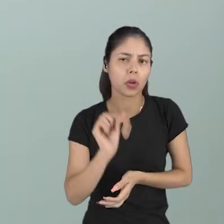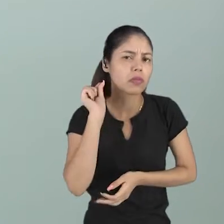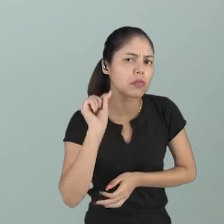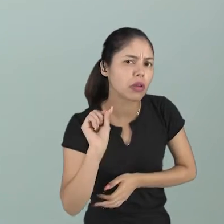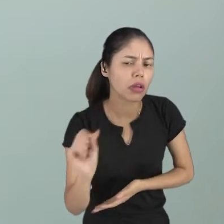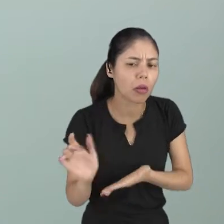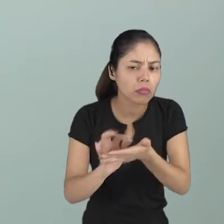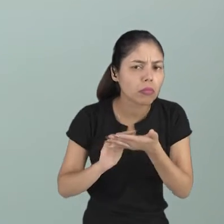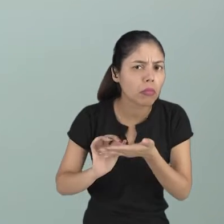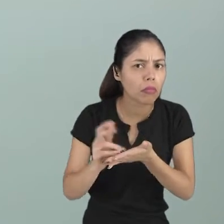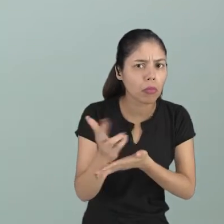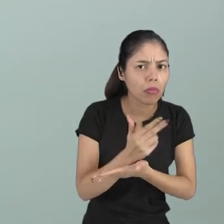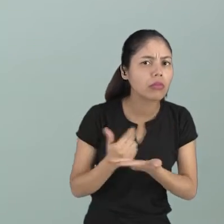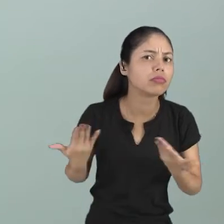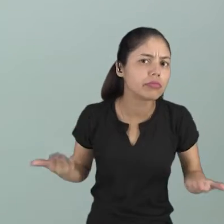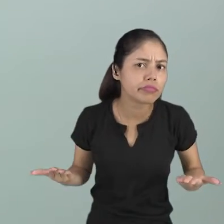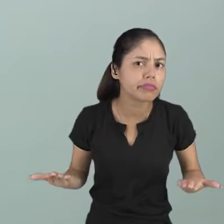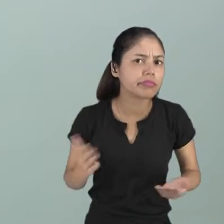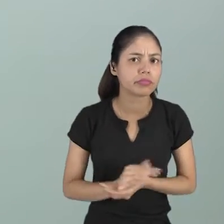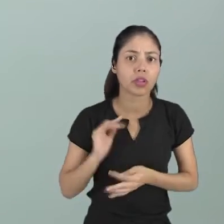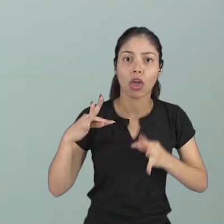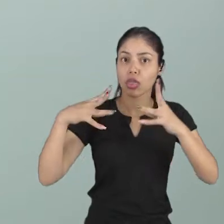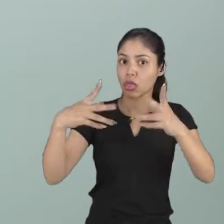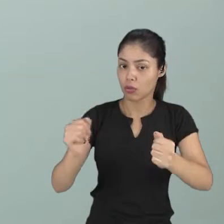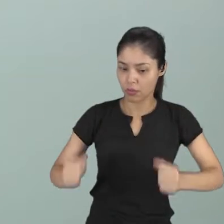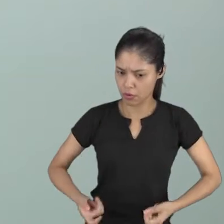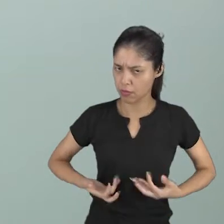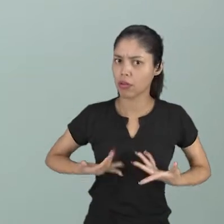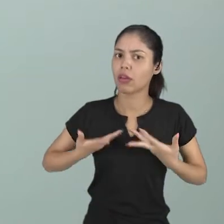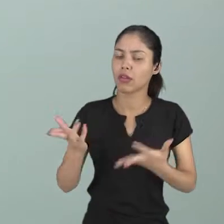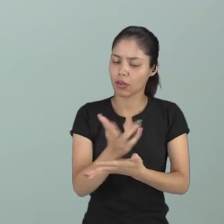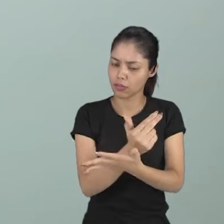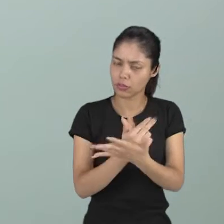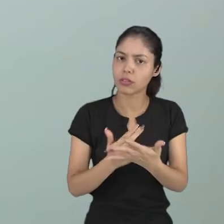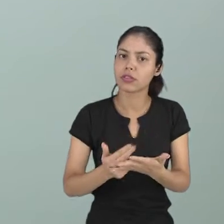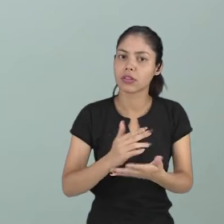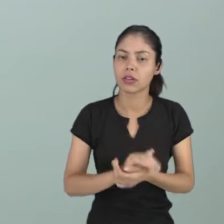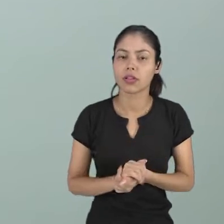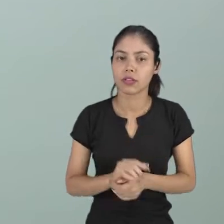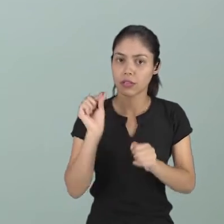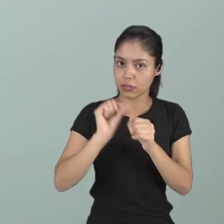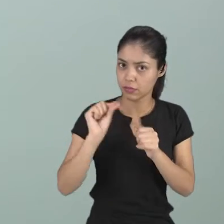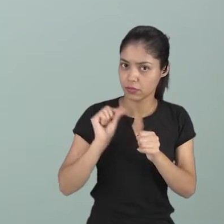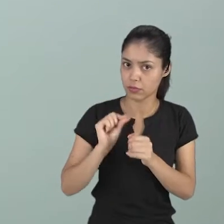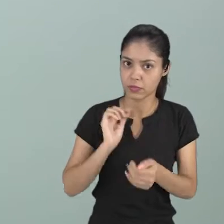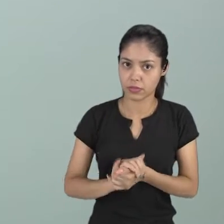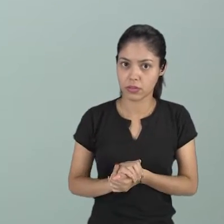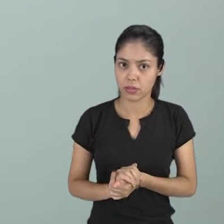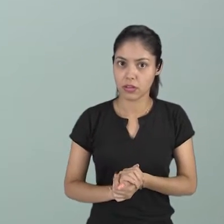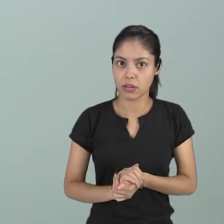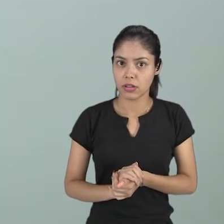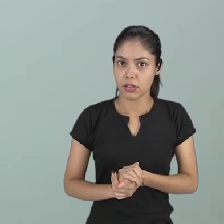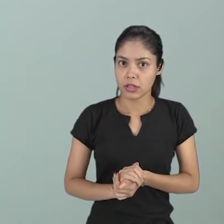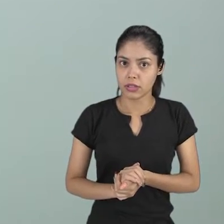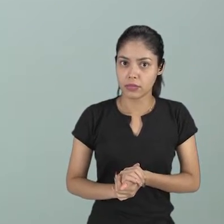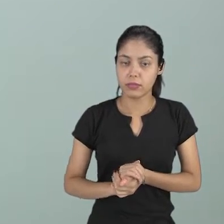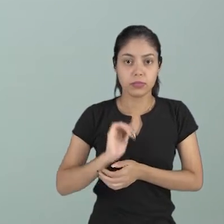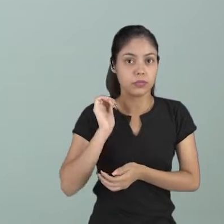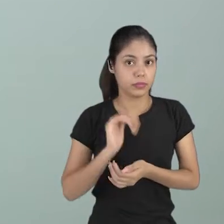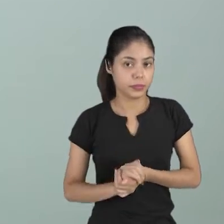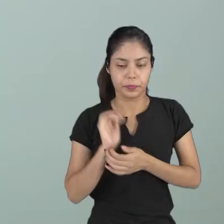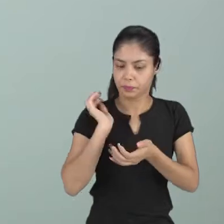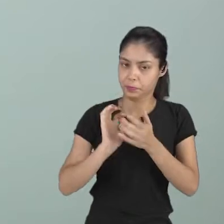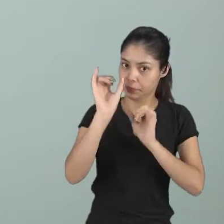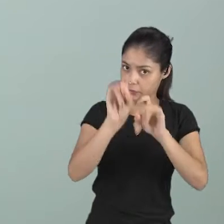digital? Gente, toda manifestação artística feita por meios eletrônicos, feitas por